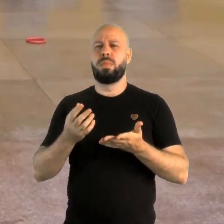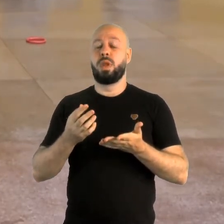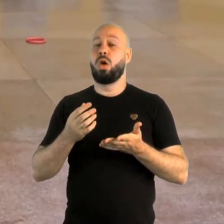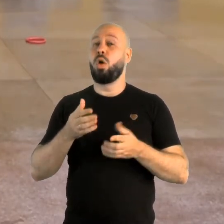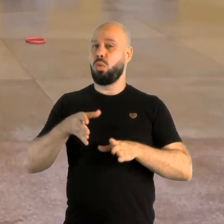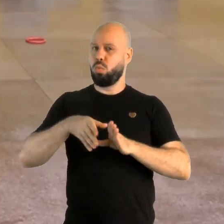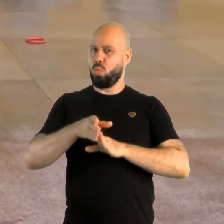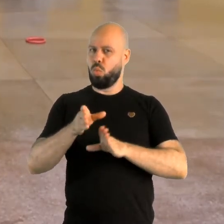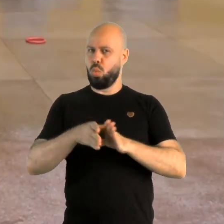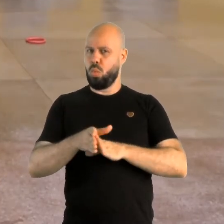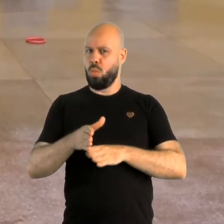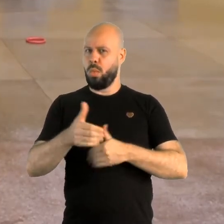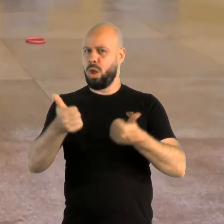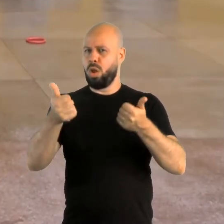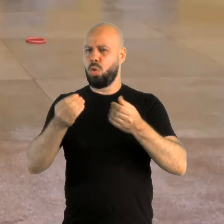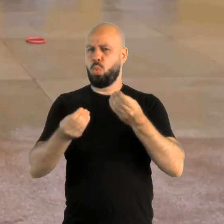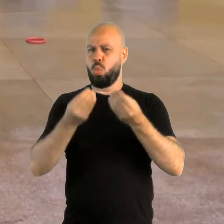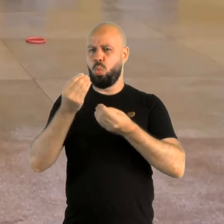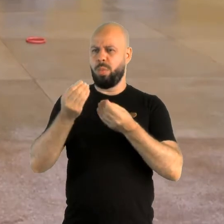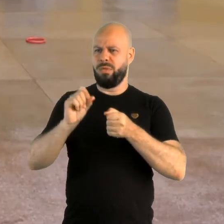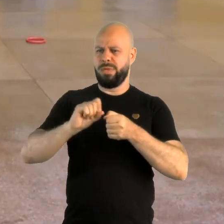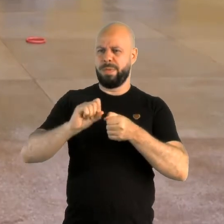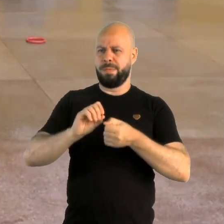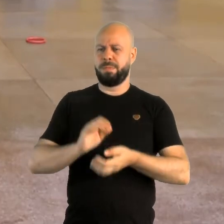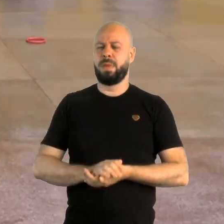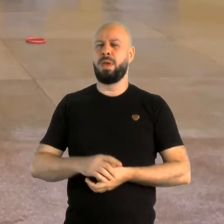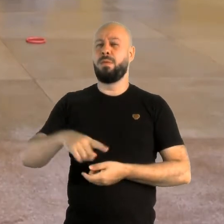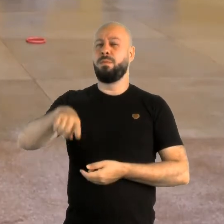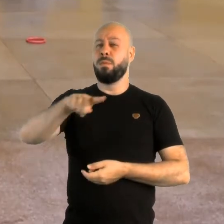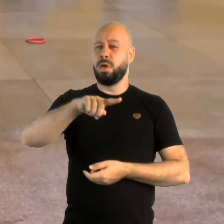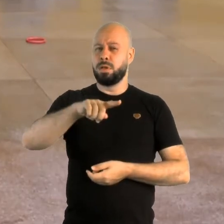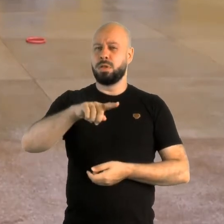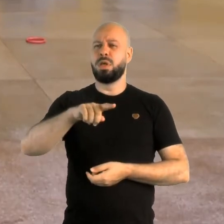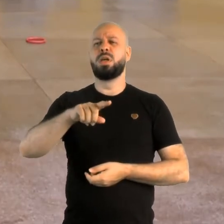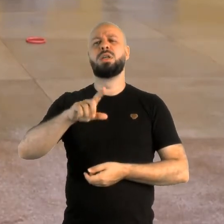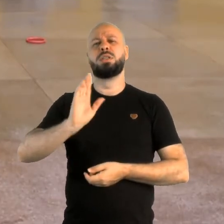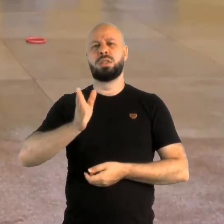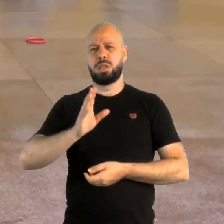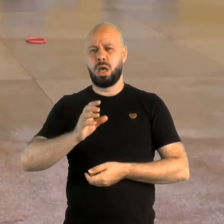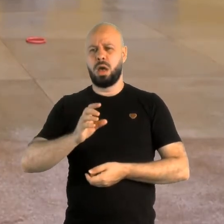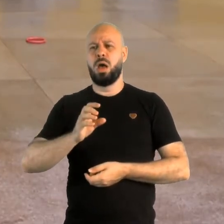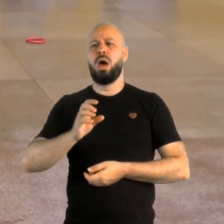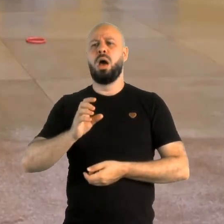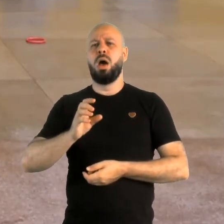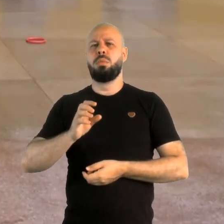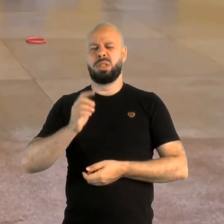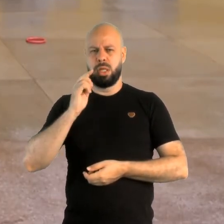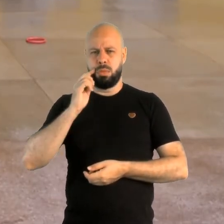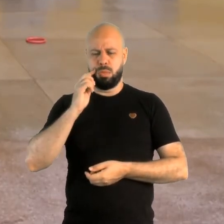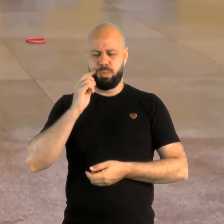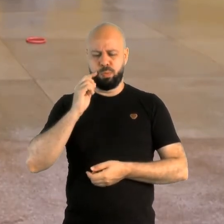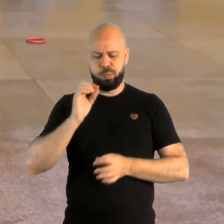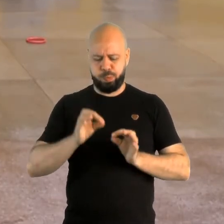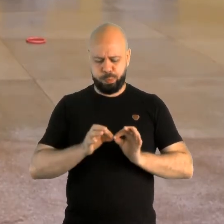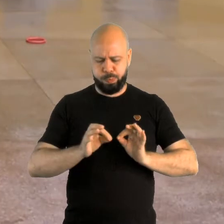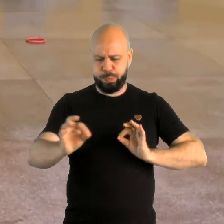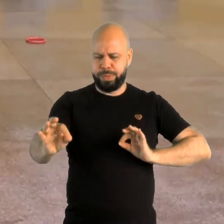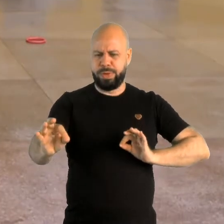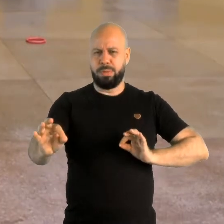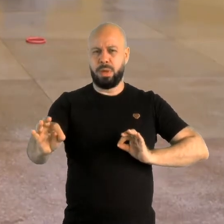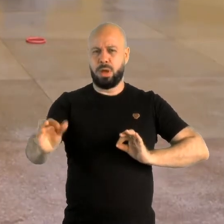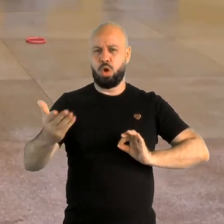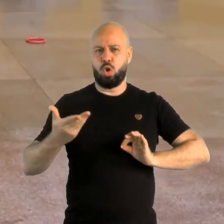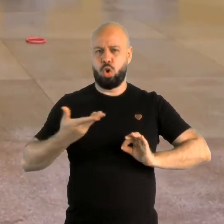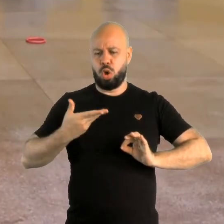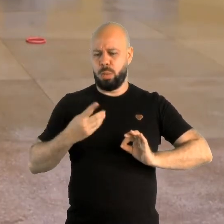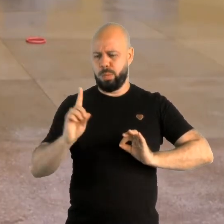você, na hora de fazê-lo, você esteja jogando a bola entre o meio que você está e